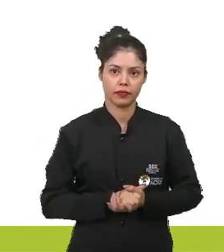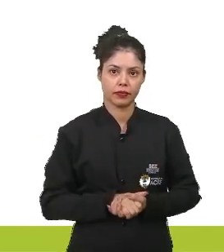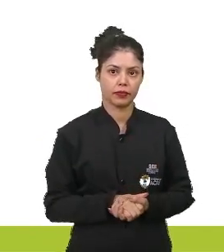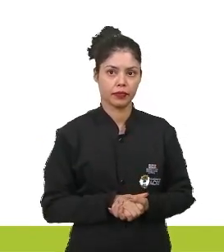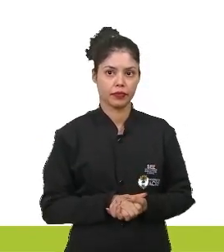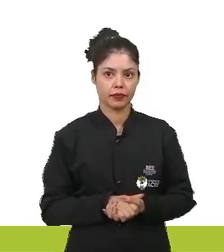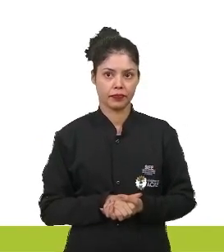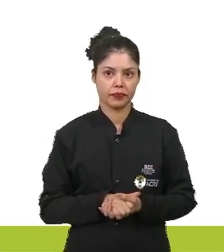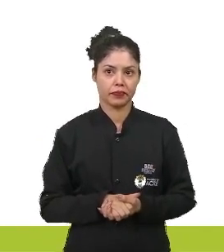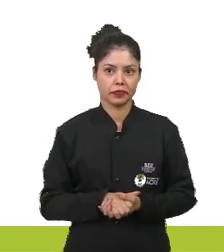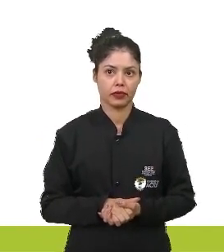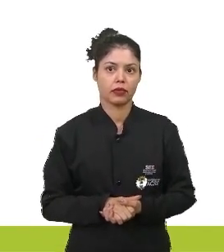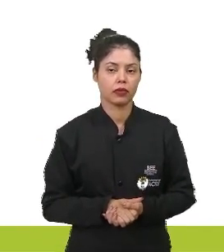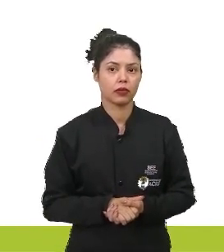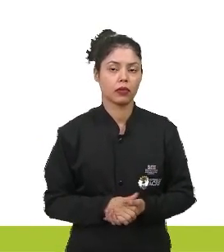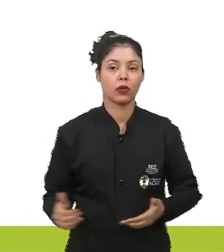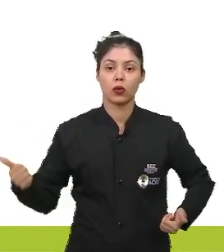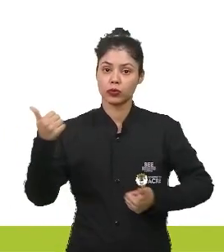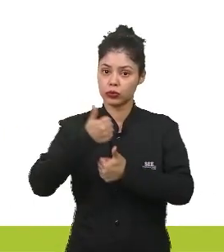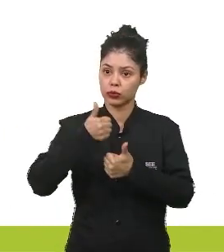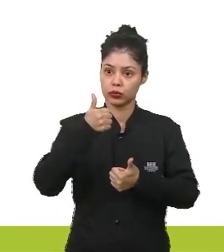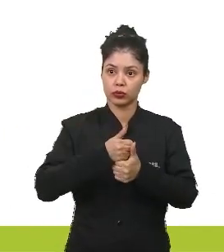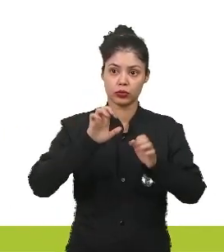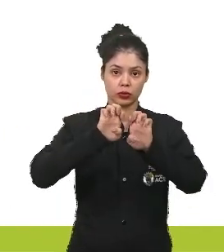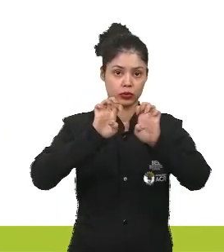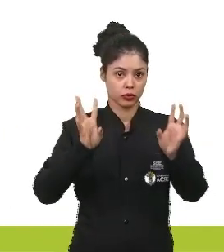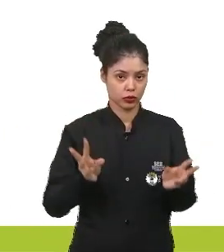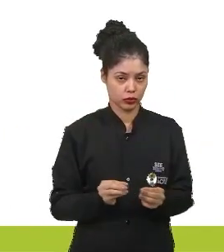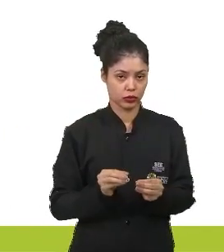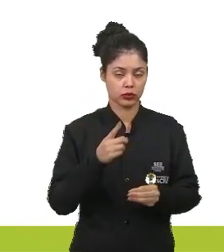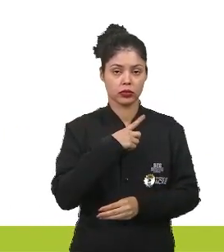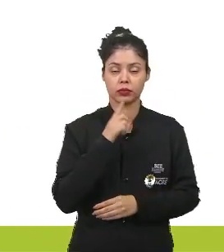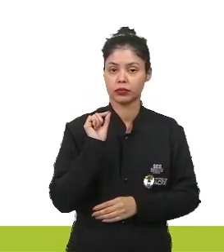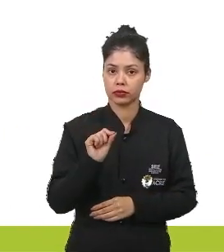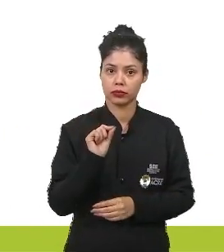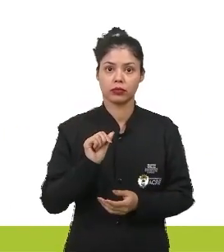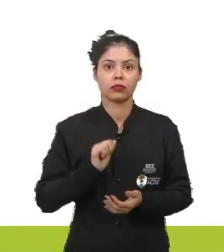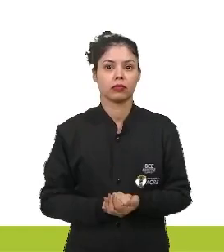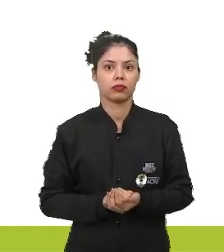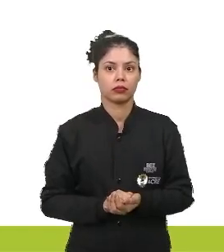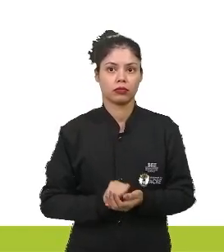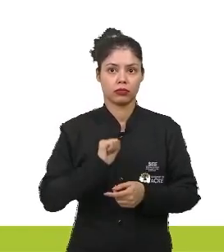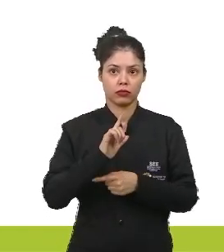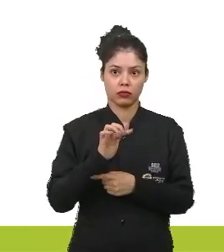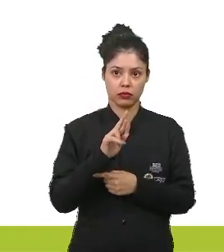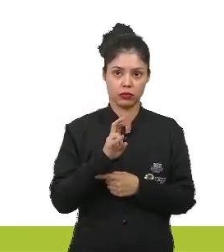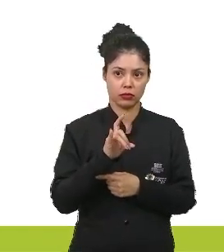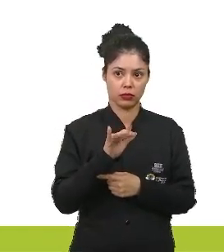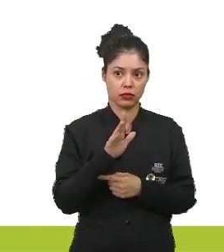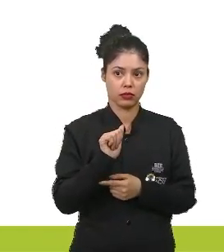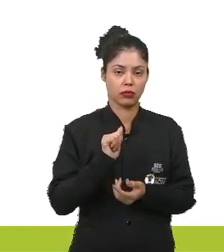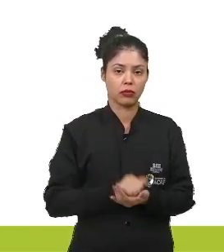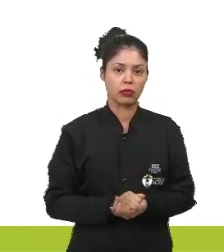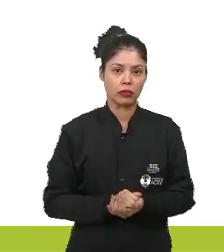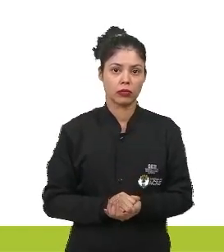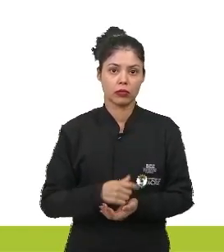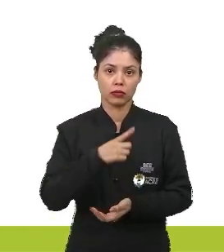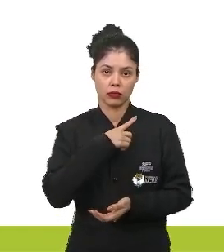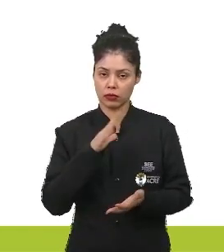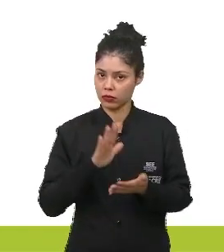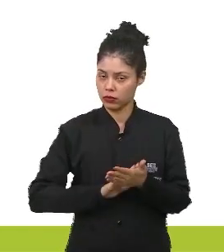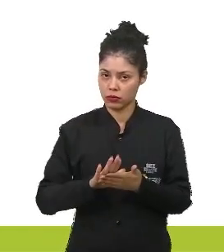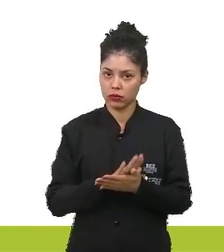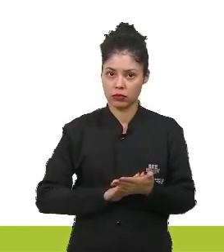Ok? Bom, sucessão ecológica. Nós temos então uma clareira, quer dizer, não tem